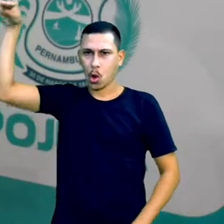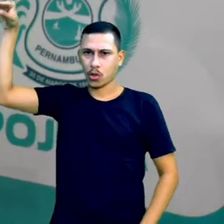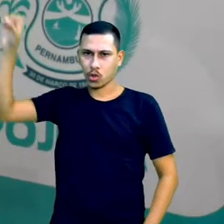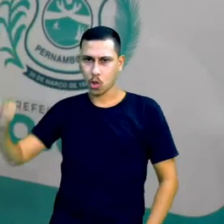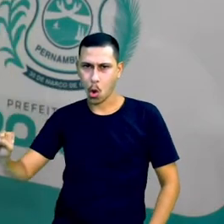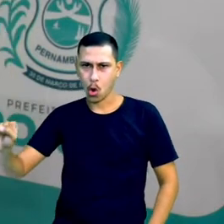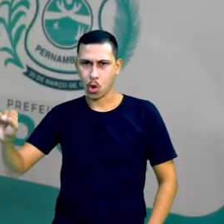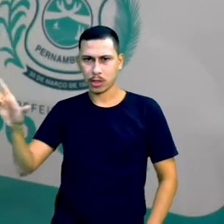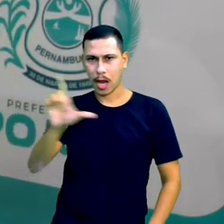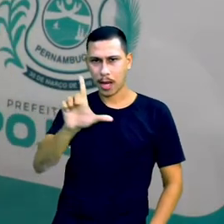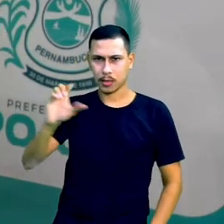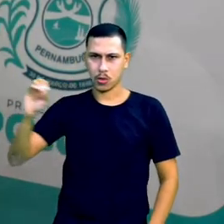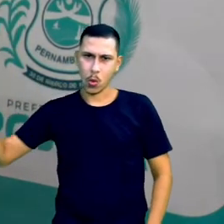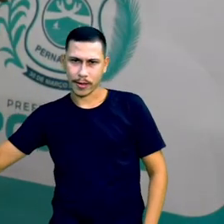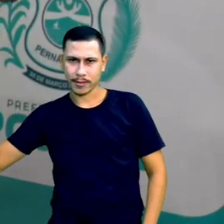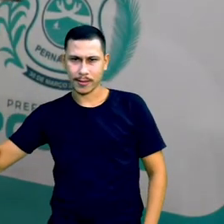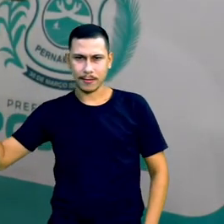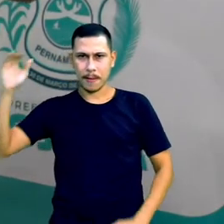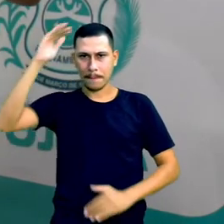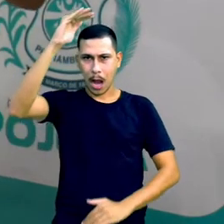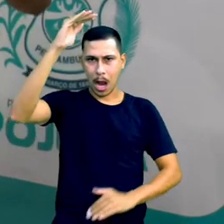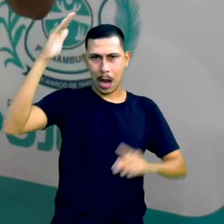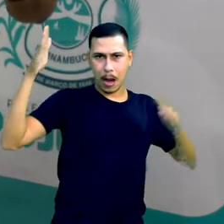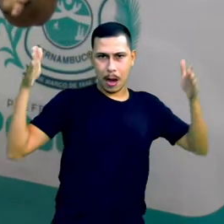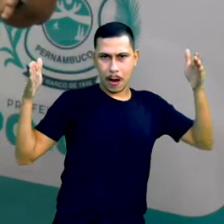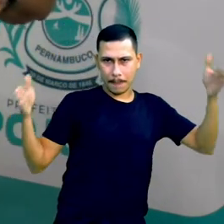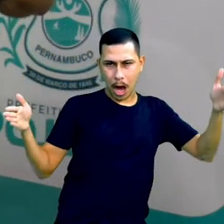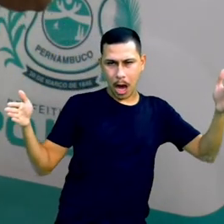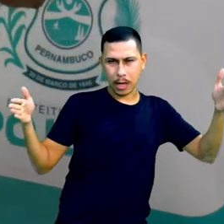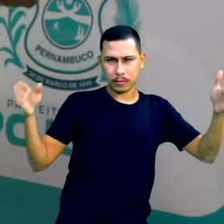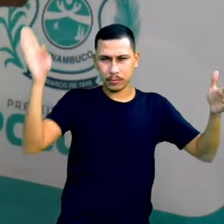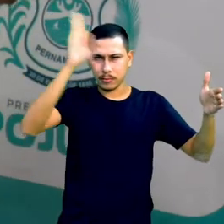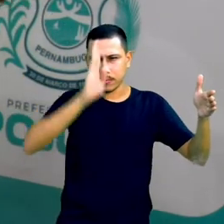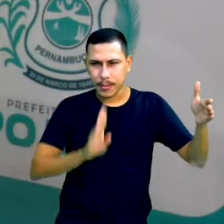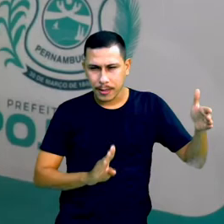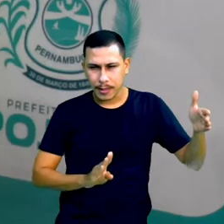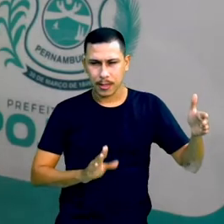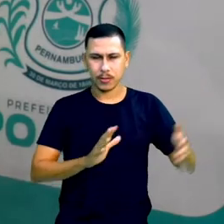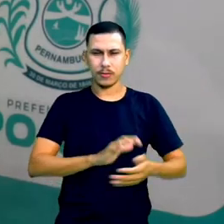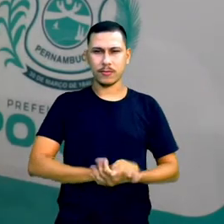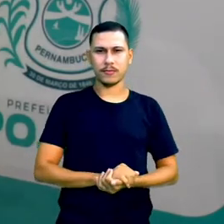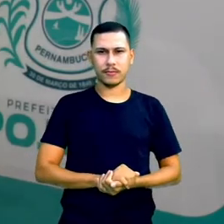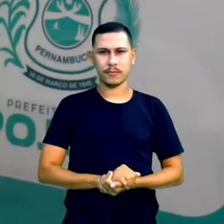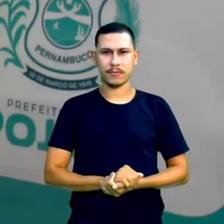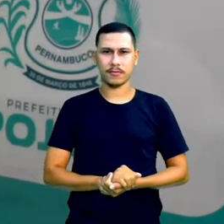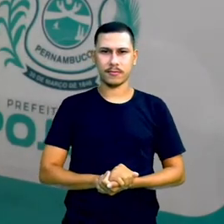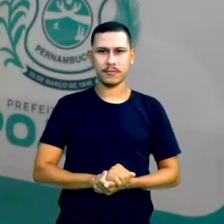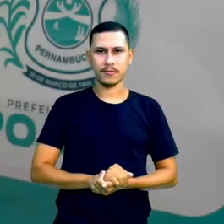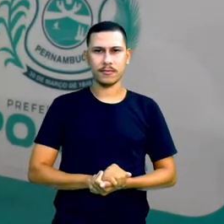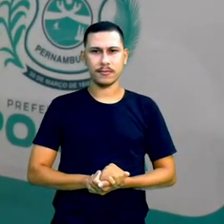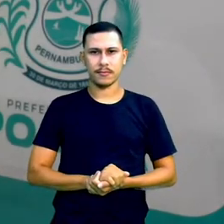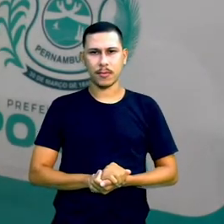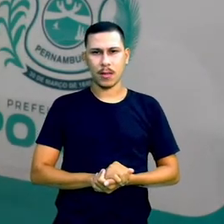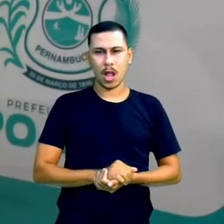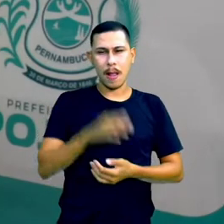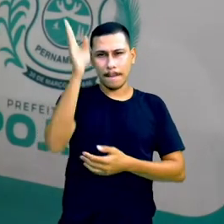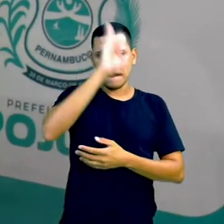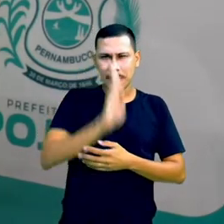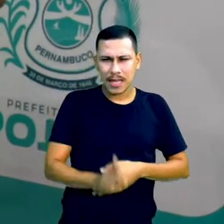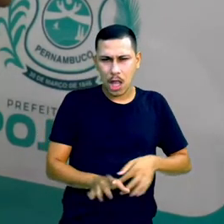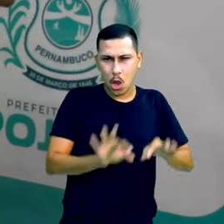leste e oeste. A consequência de sua grande extensão